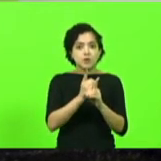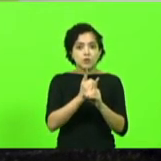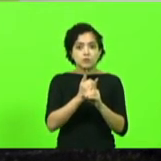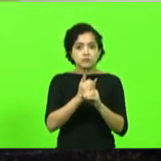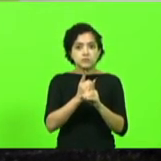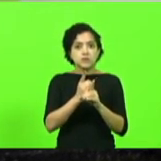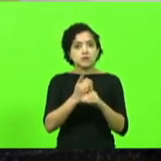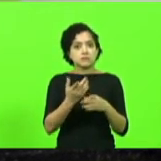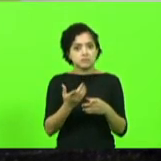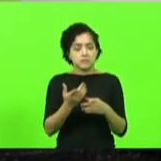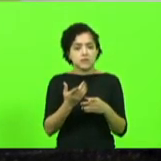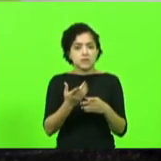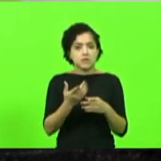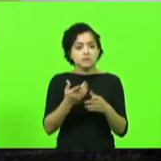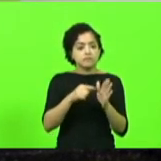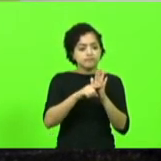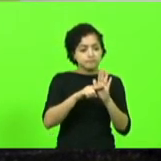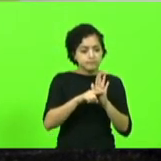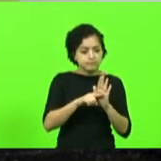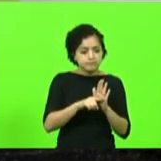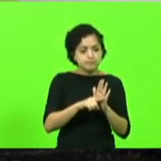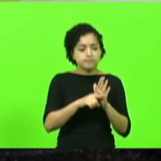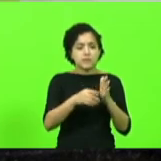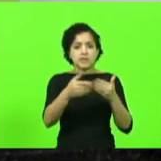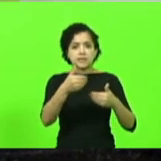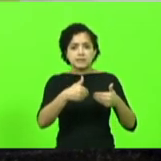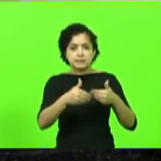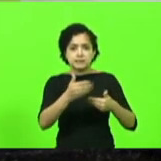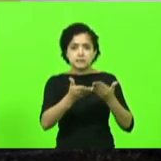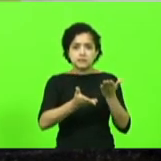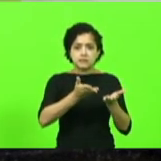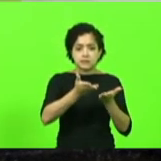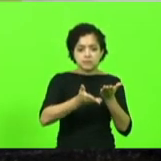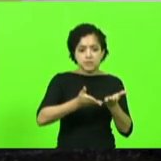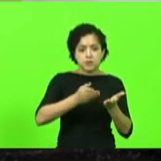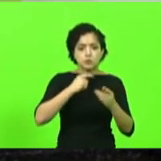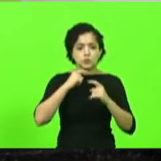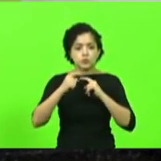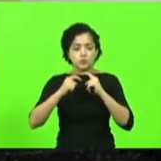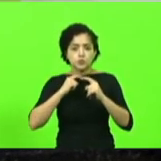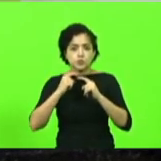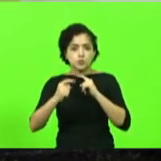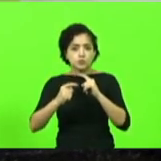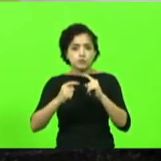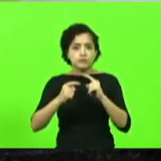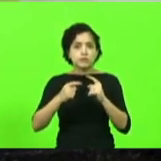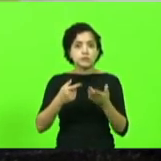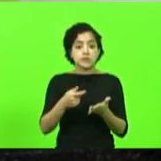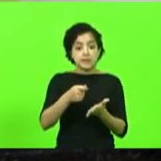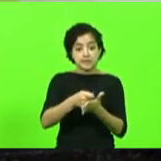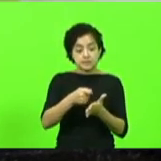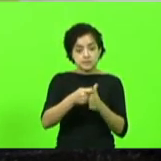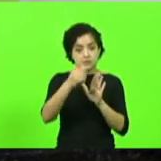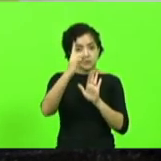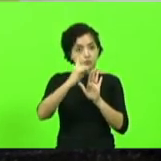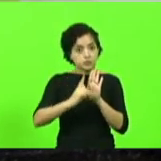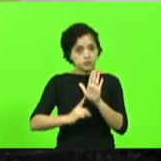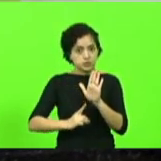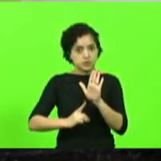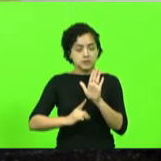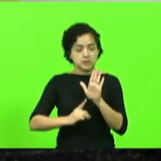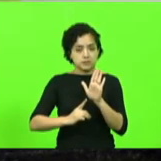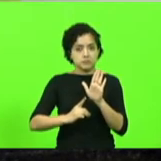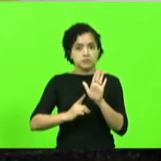tratamento, tirando suas dúvidas, conhecendo e exigindo seus direitos e